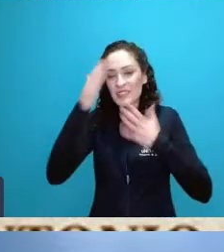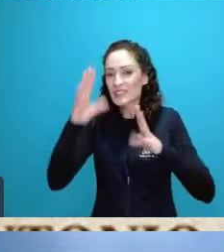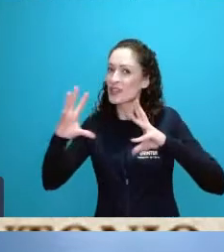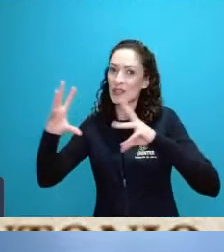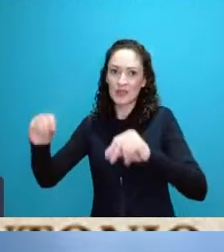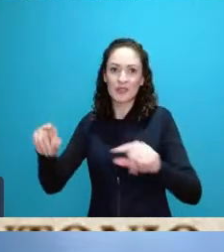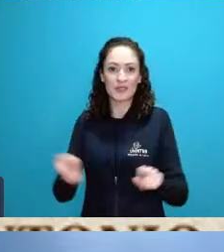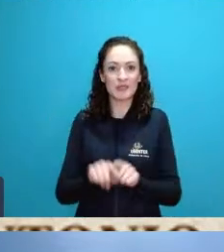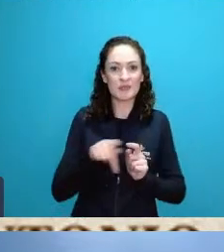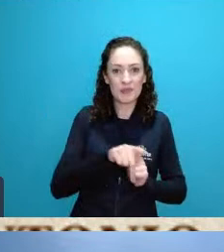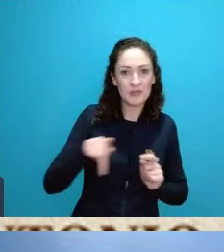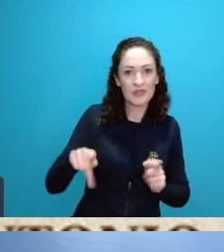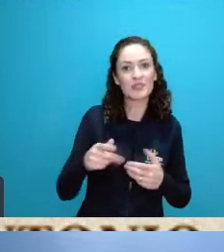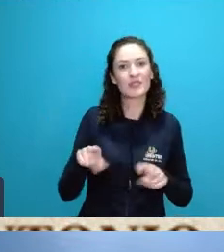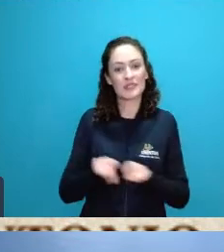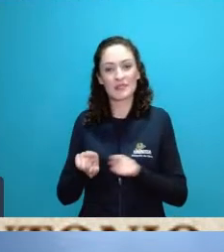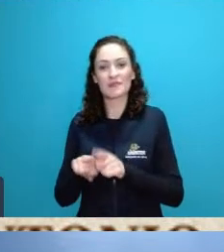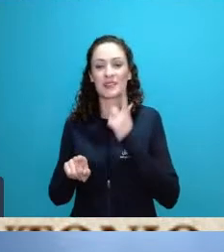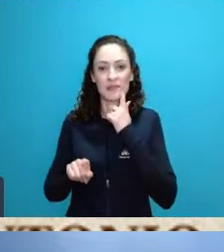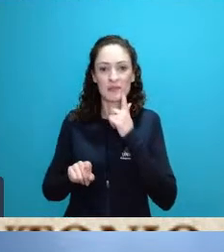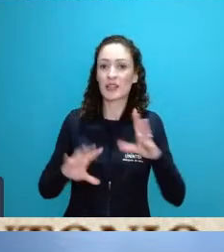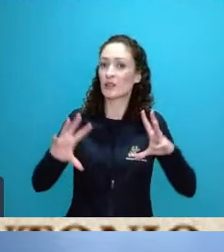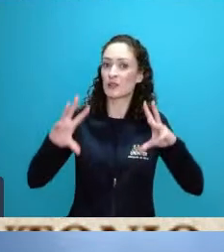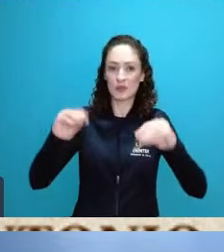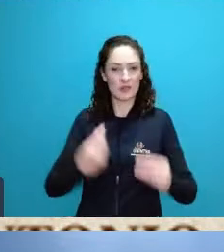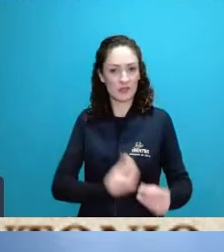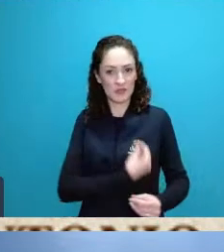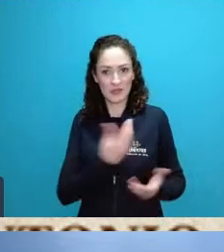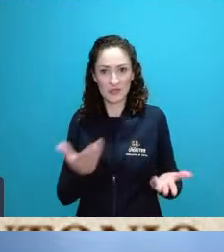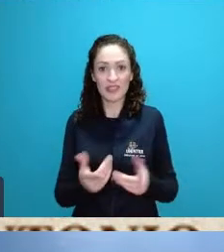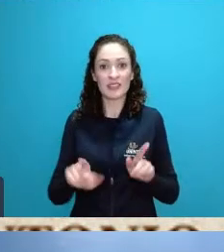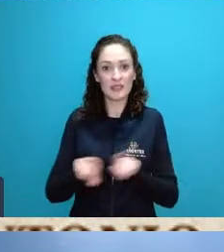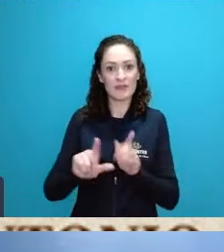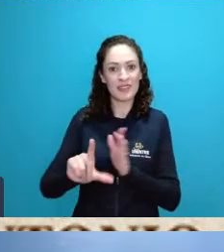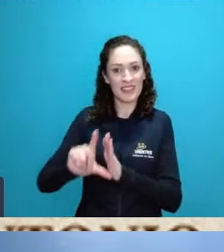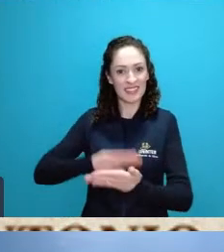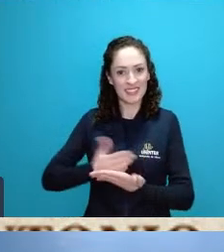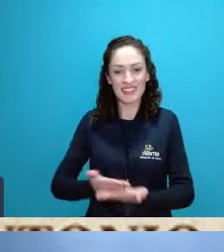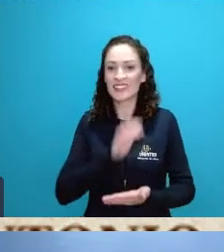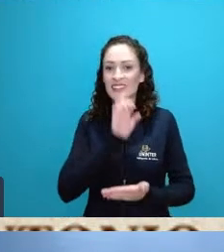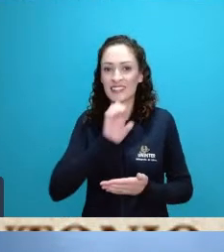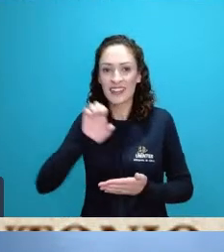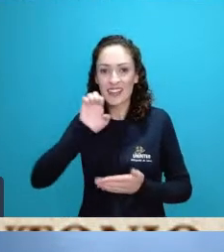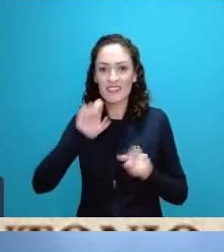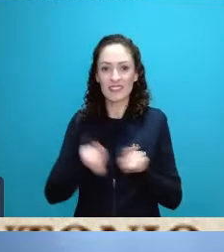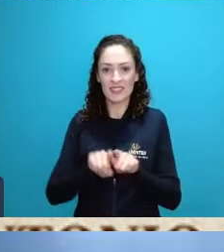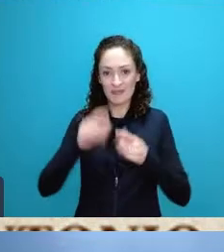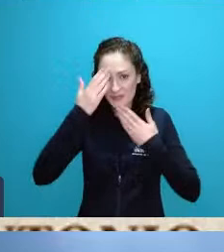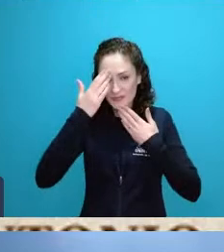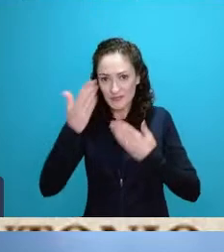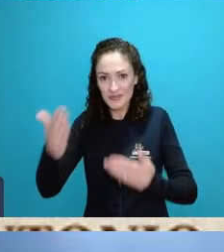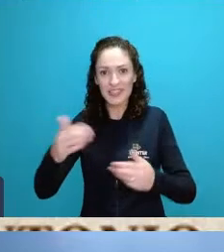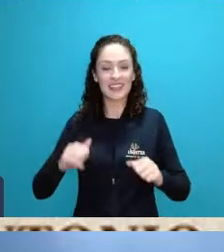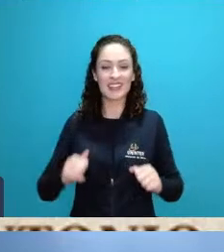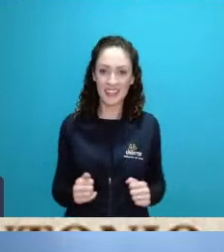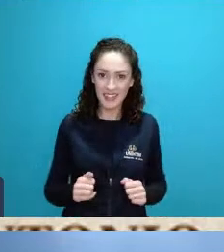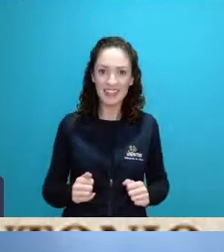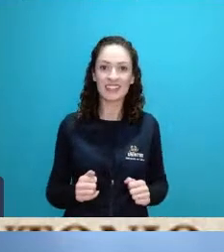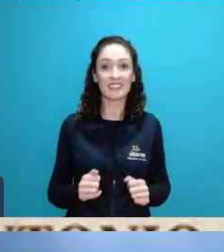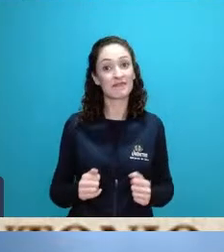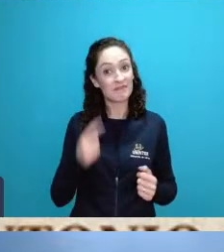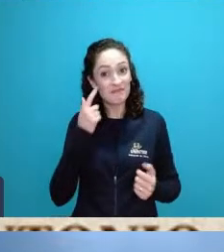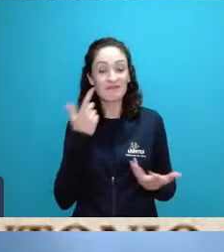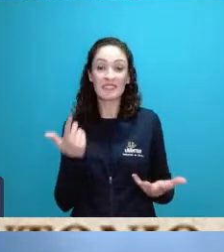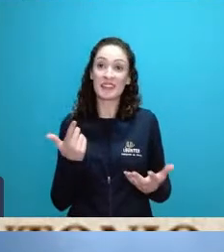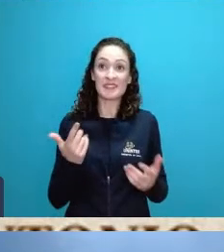todos que estiveram conosco o Everton também então muito obrigada espero que a gente tenha próximos eventos